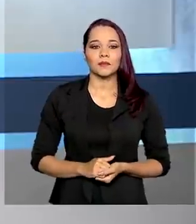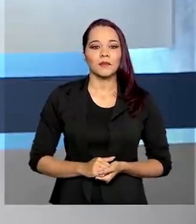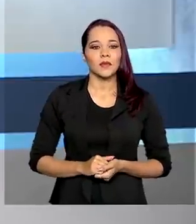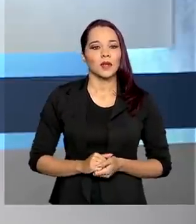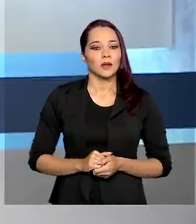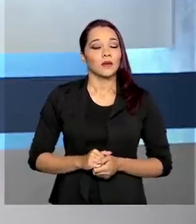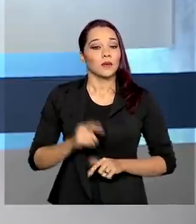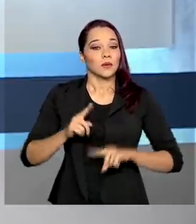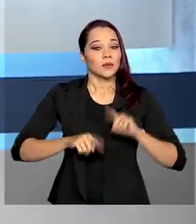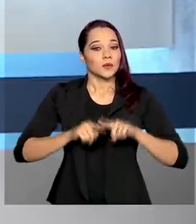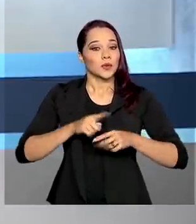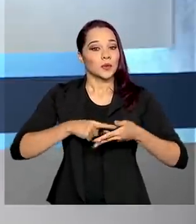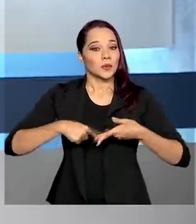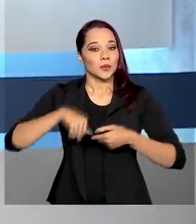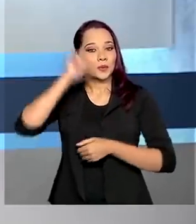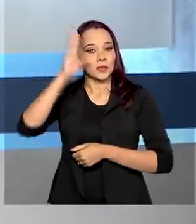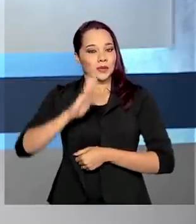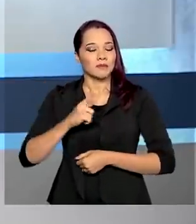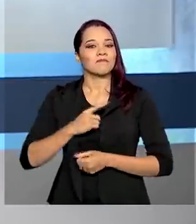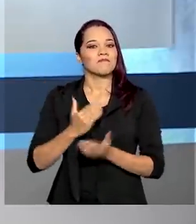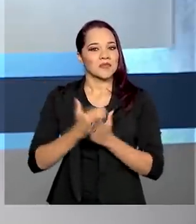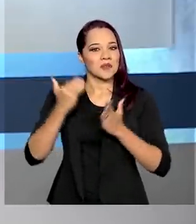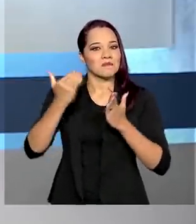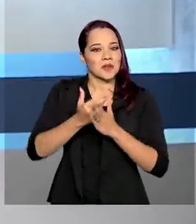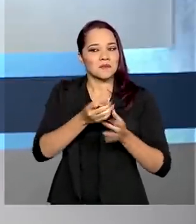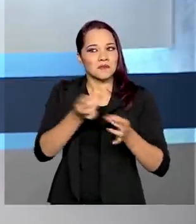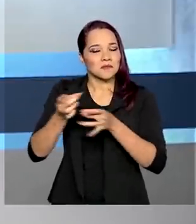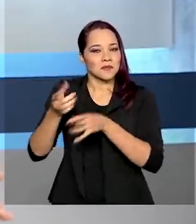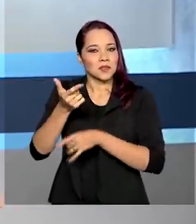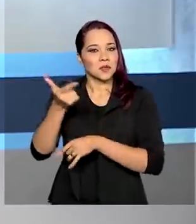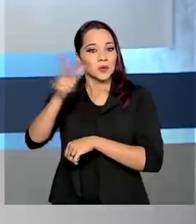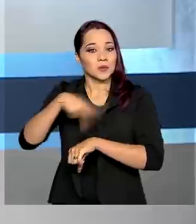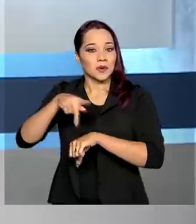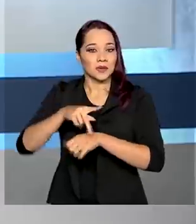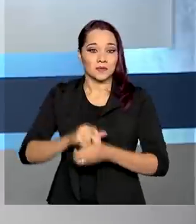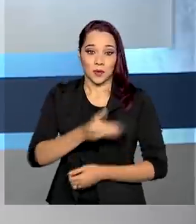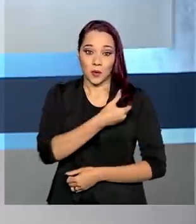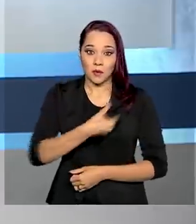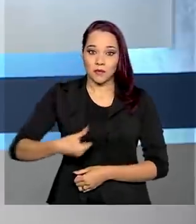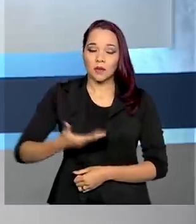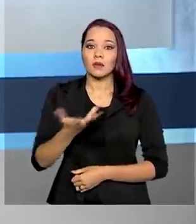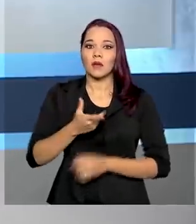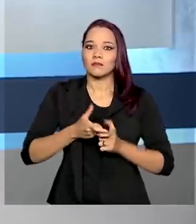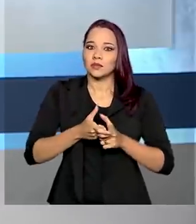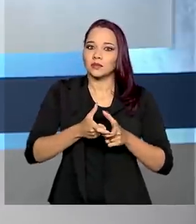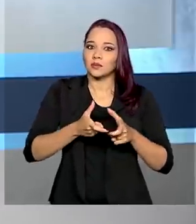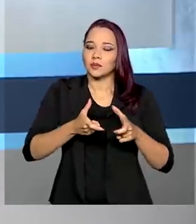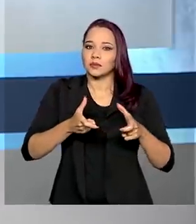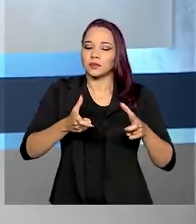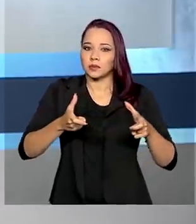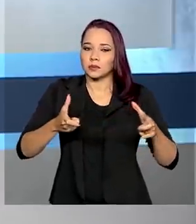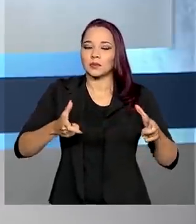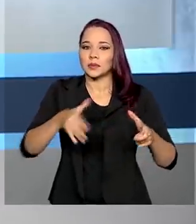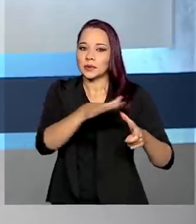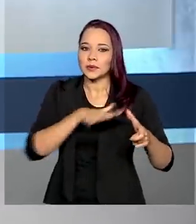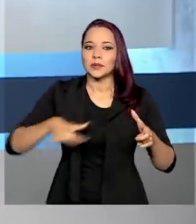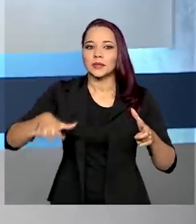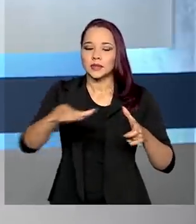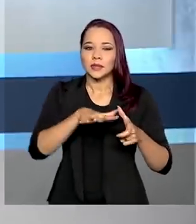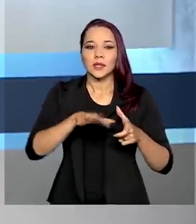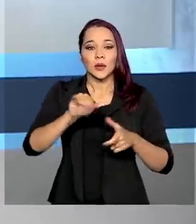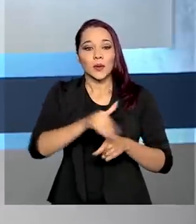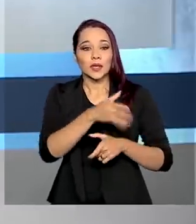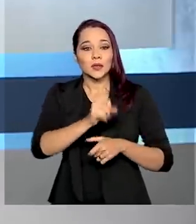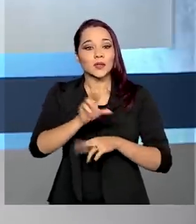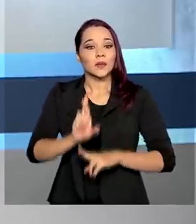produtos brasileiros ganham cada vez mais espaço lá fora. E o governo quer ampliar ainda mais esses mercados com a